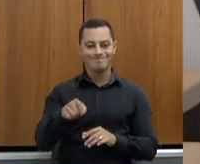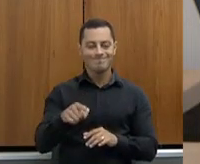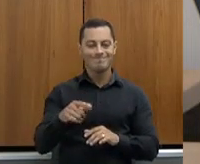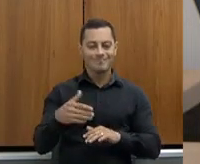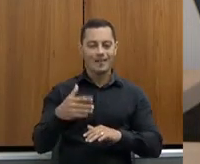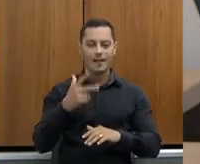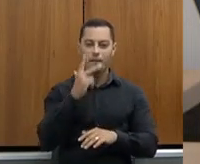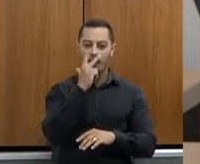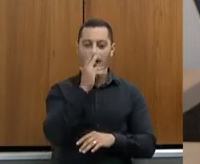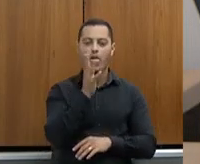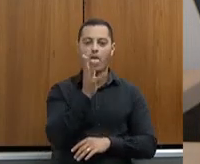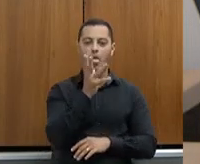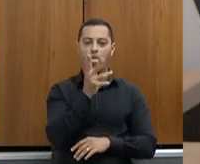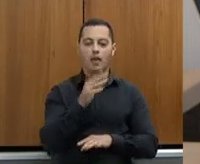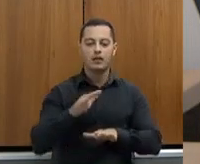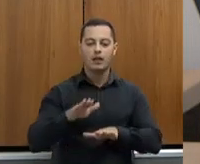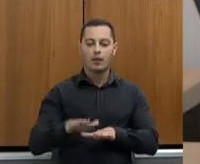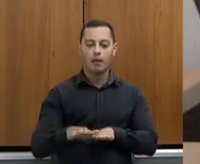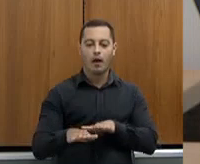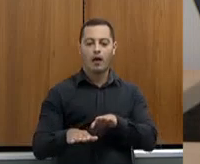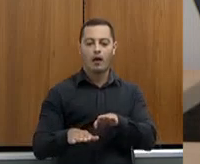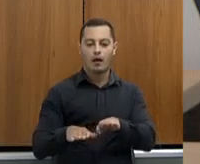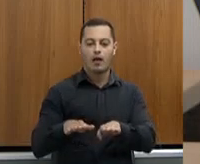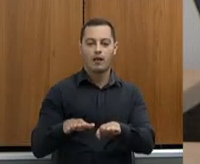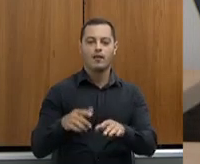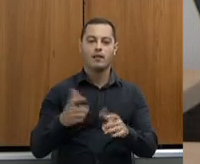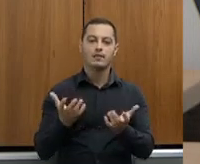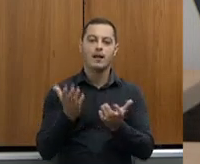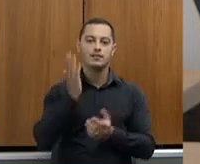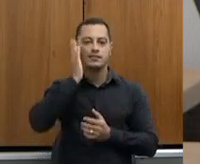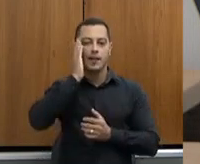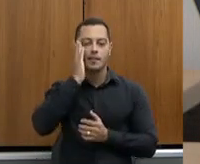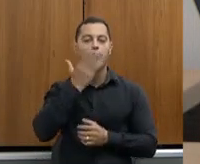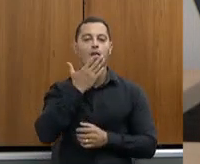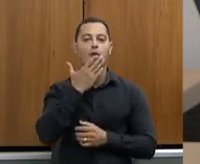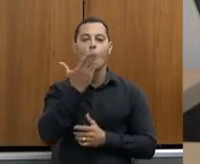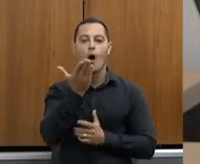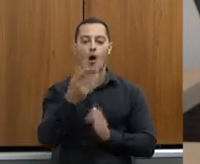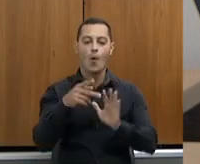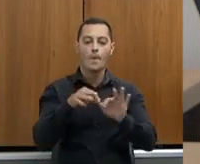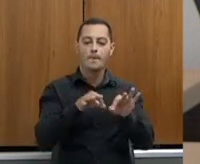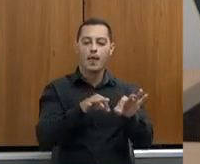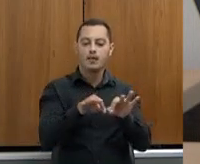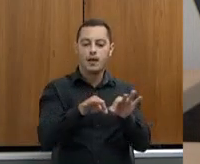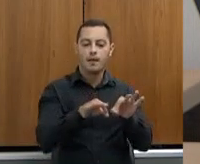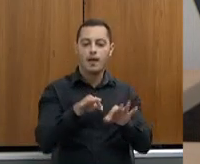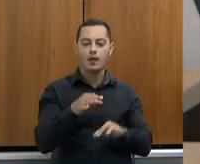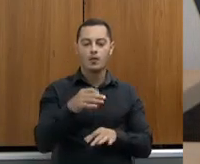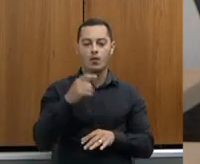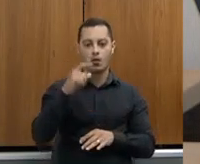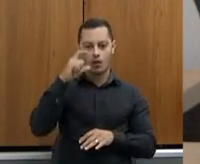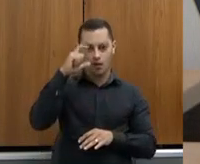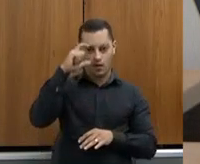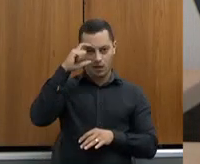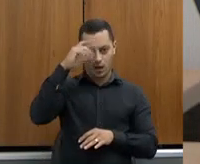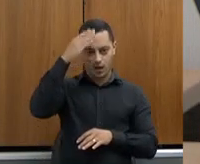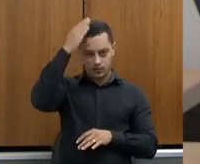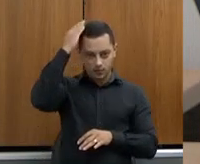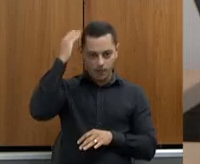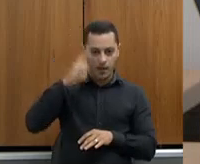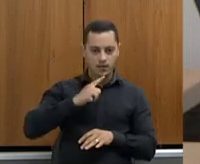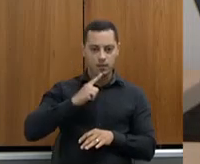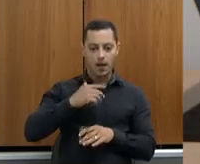então, nós precisamos saber qual o planejamento que o nosso governador tem para os próximos quatro anos.